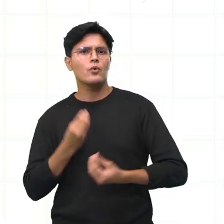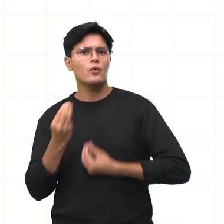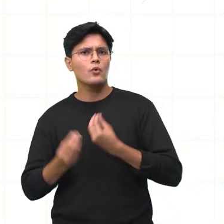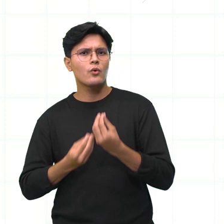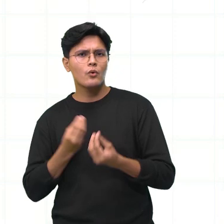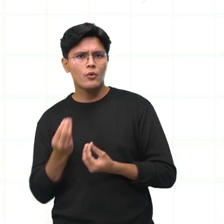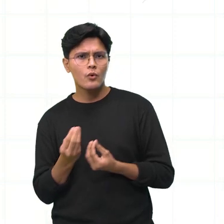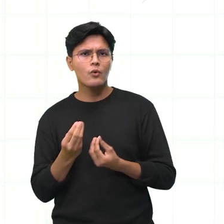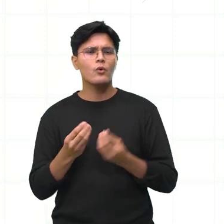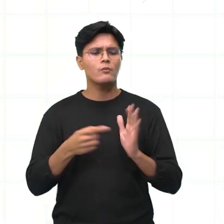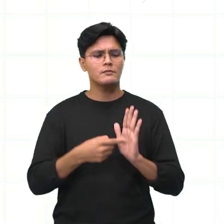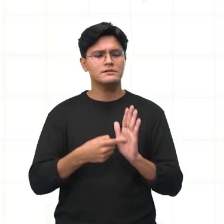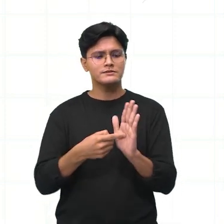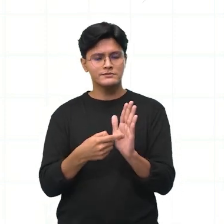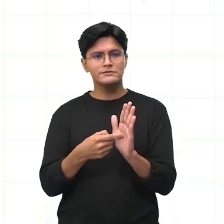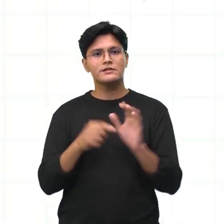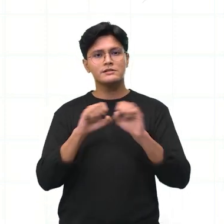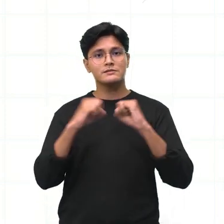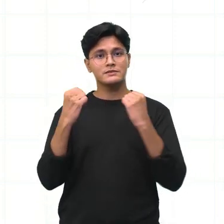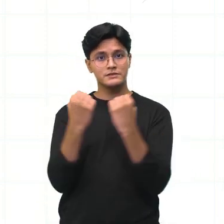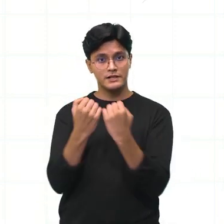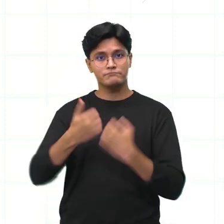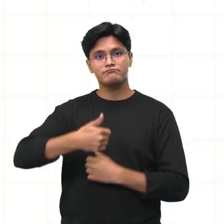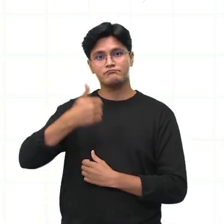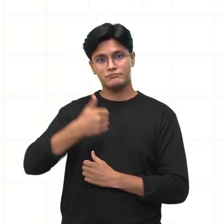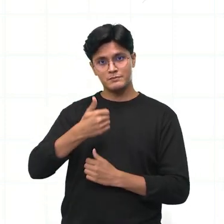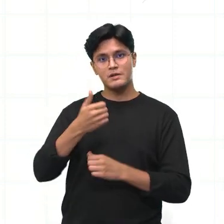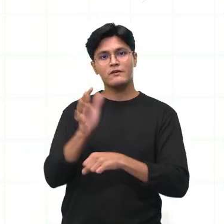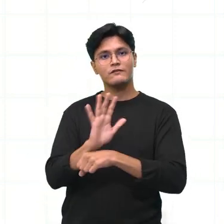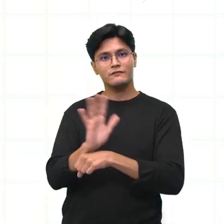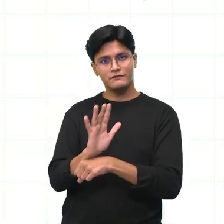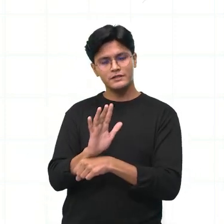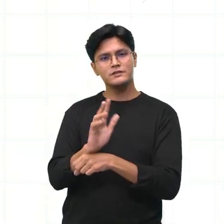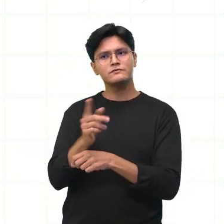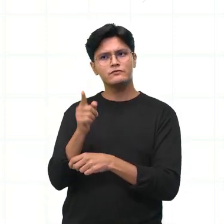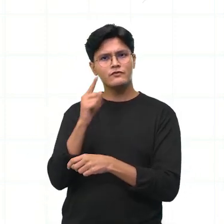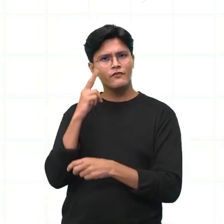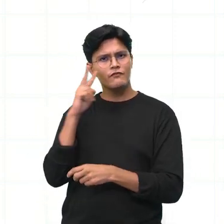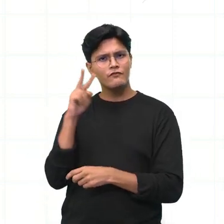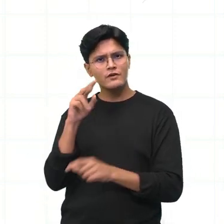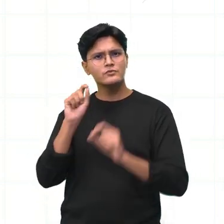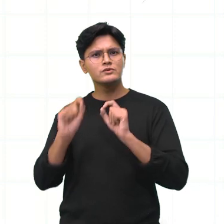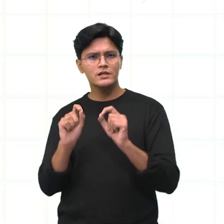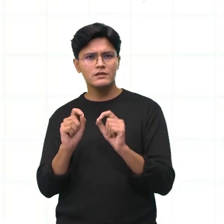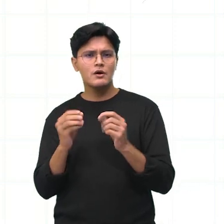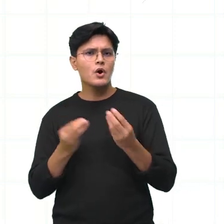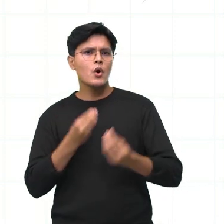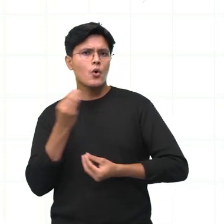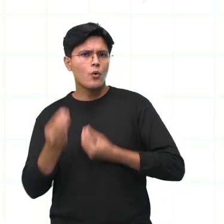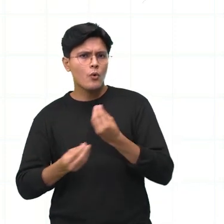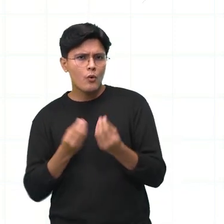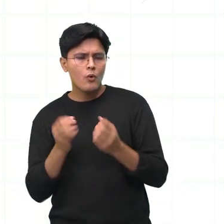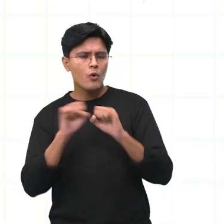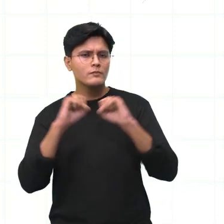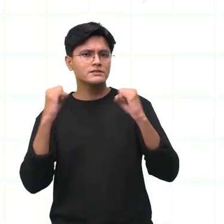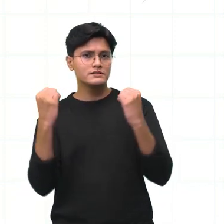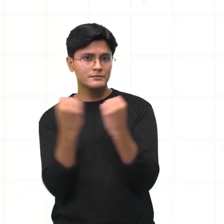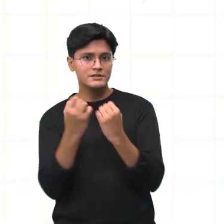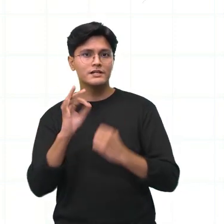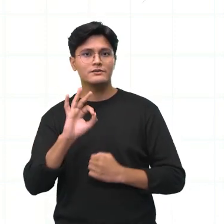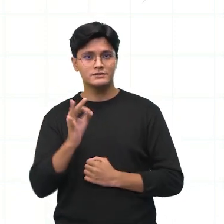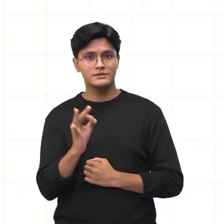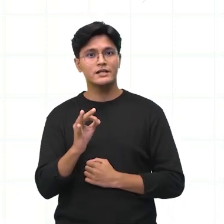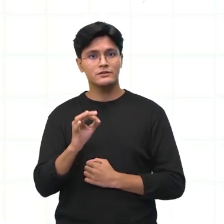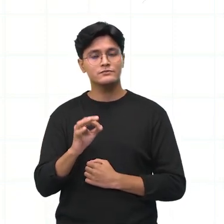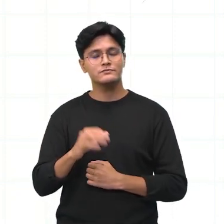o seminário, né? Essa primeira vídeo aí, então, a gente viu como era, como deve ser, né? Um seminário. Como esse seminário deve ser